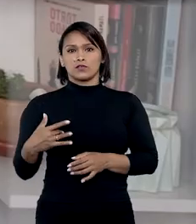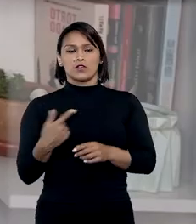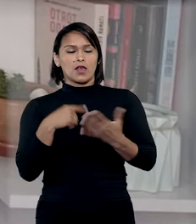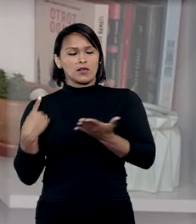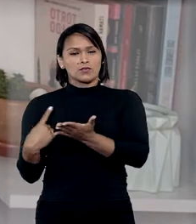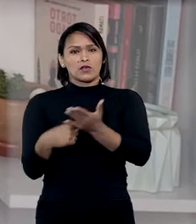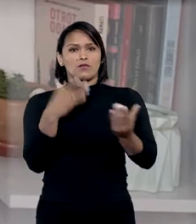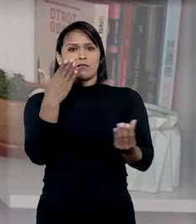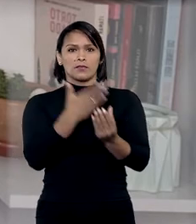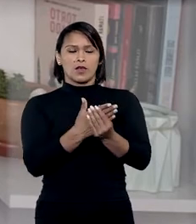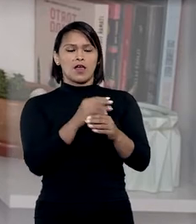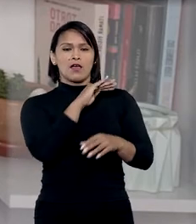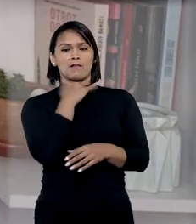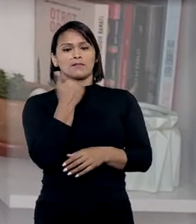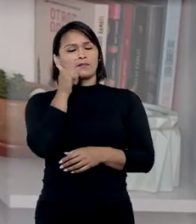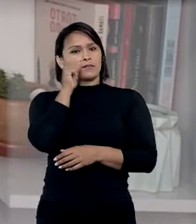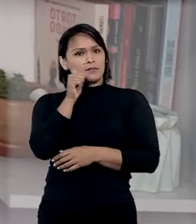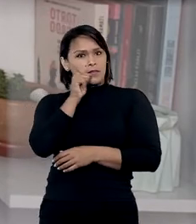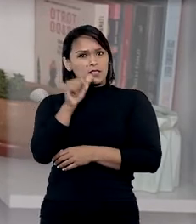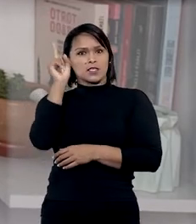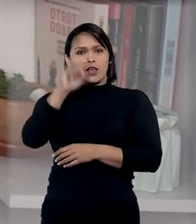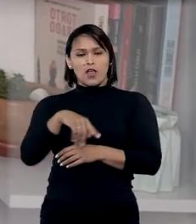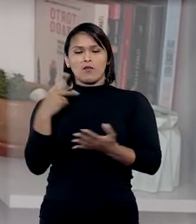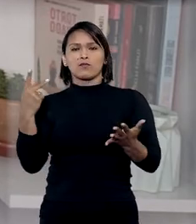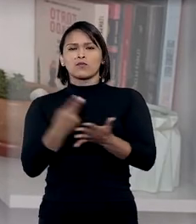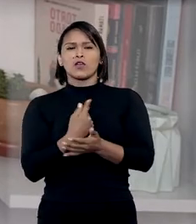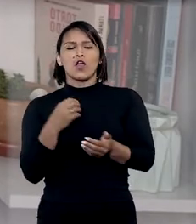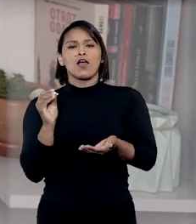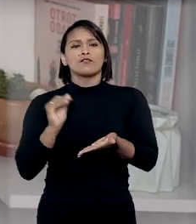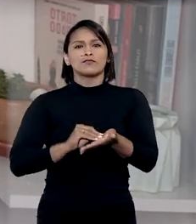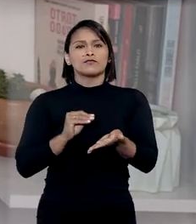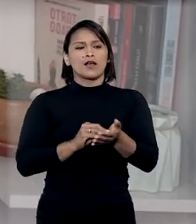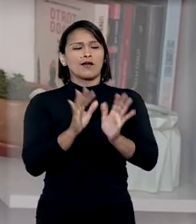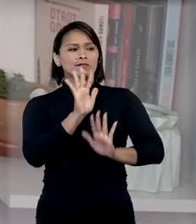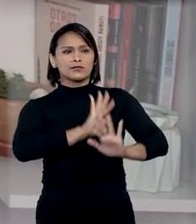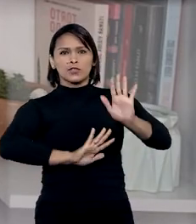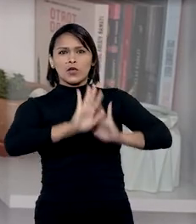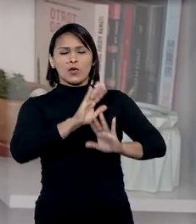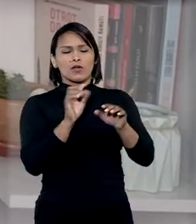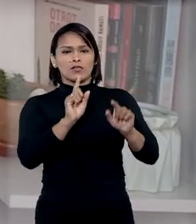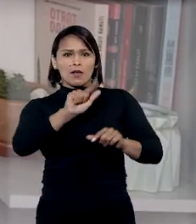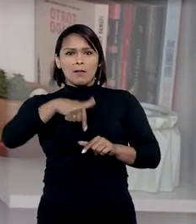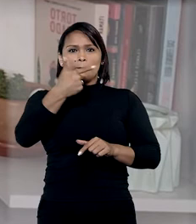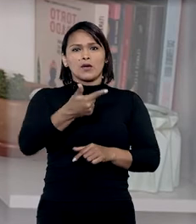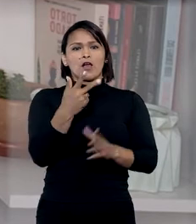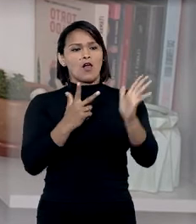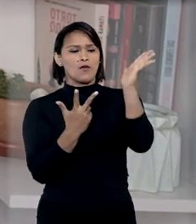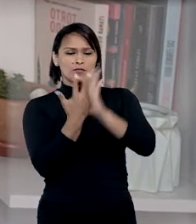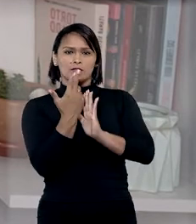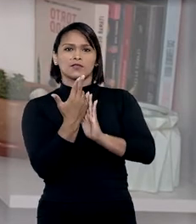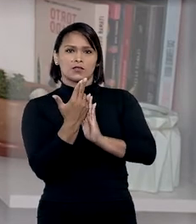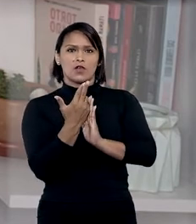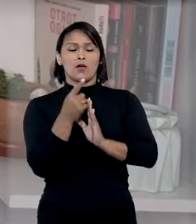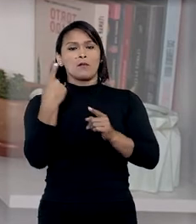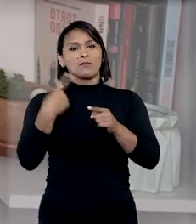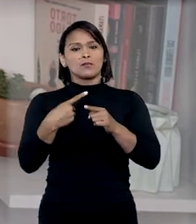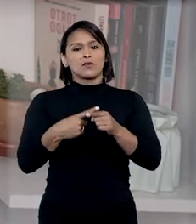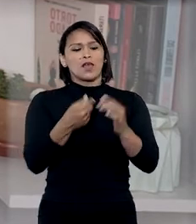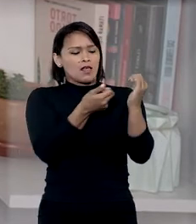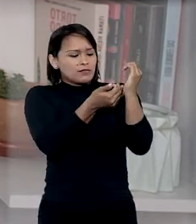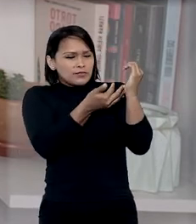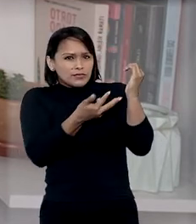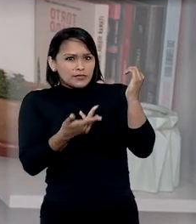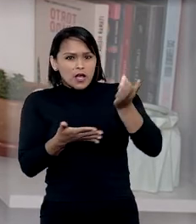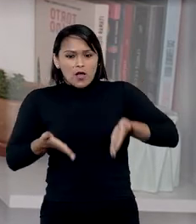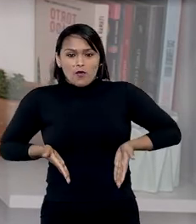De acordo com o processo, o falecimento da paciente foi causado por falta de vigilância em suas condições pós-operatórias, porque ela teve